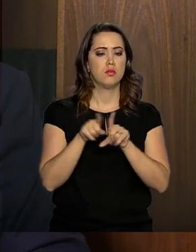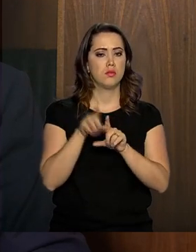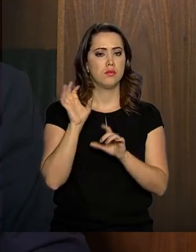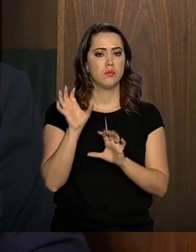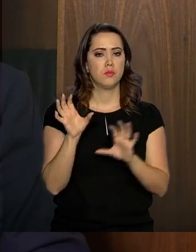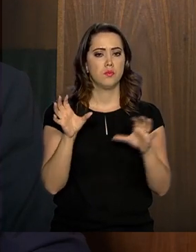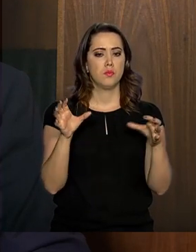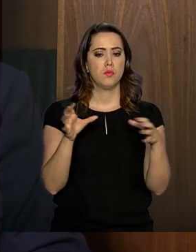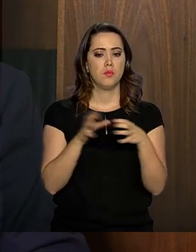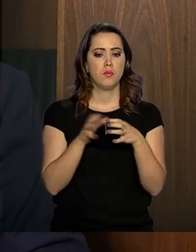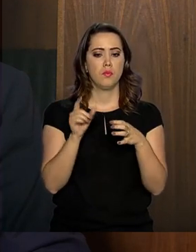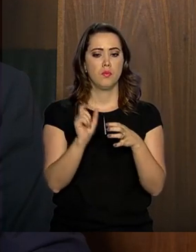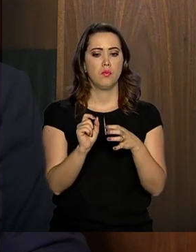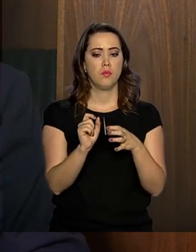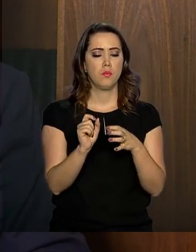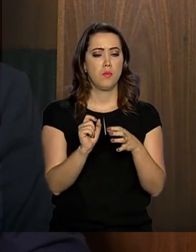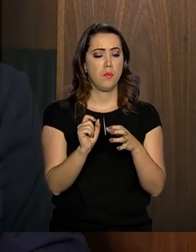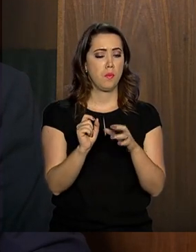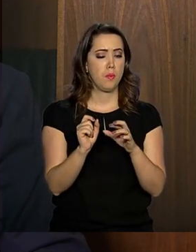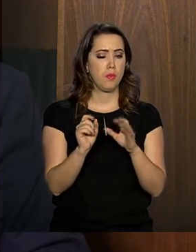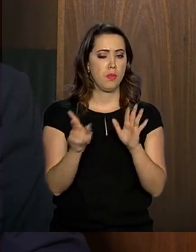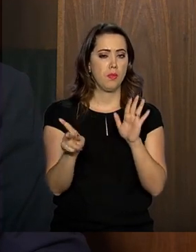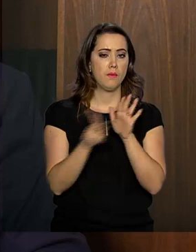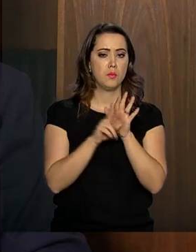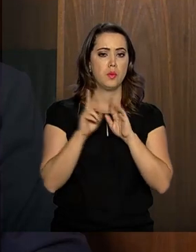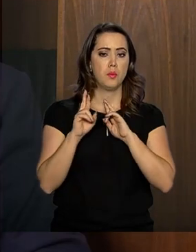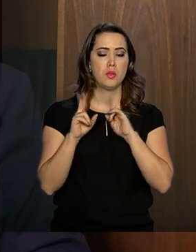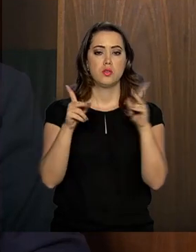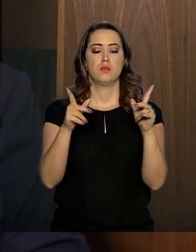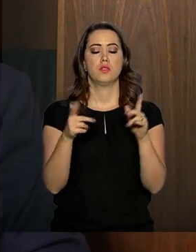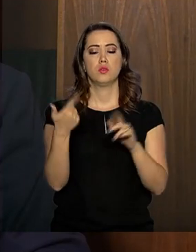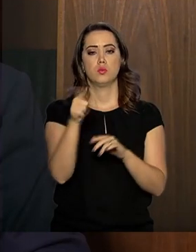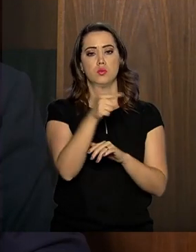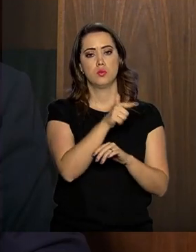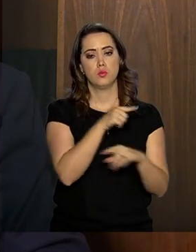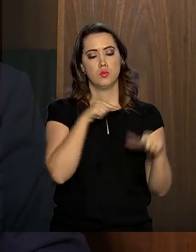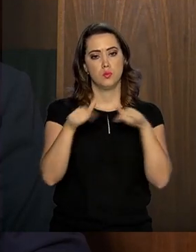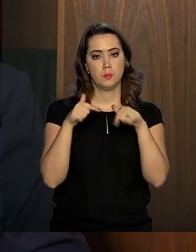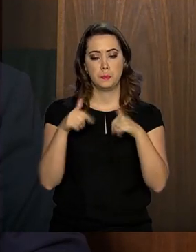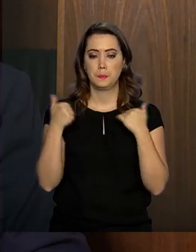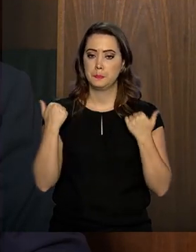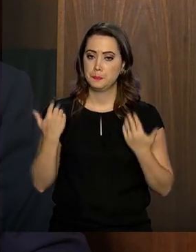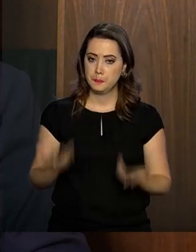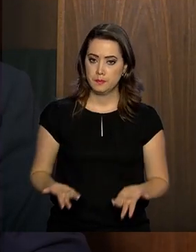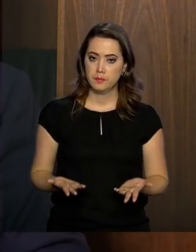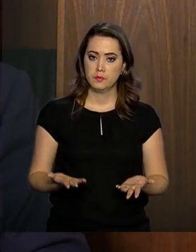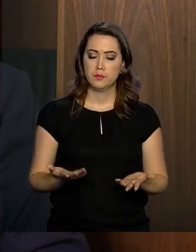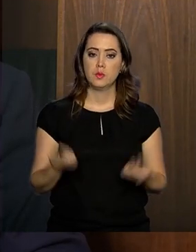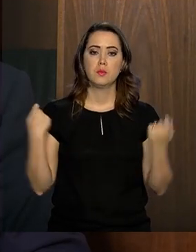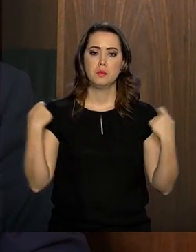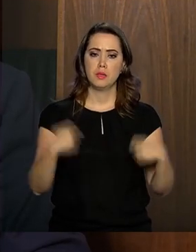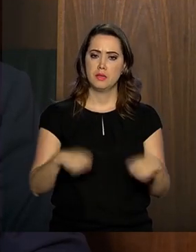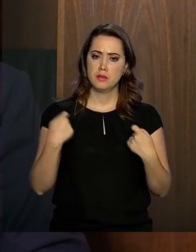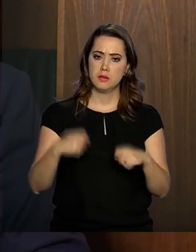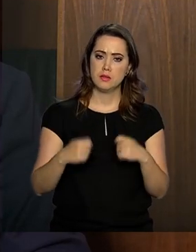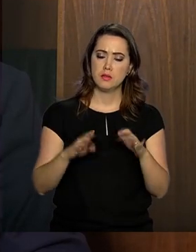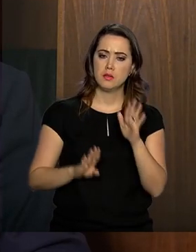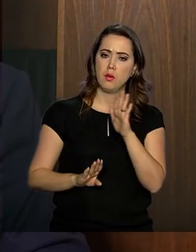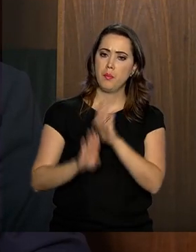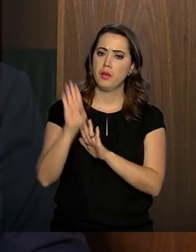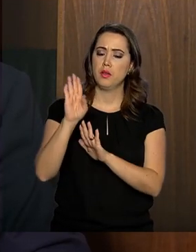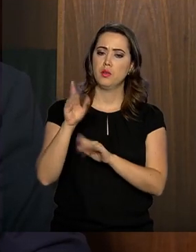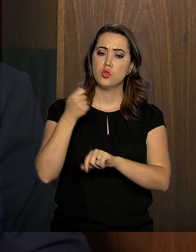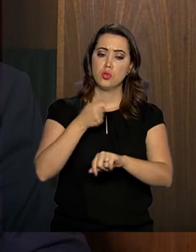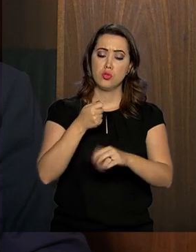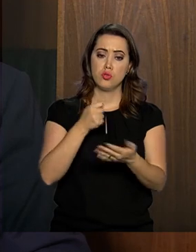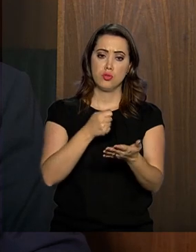características diferentes dos demais trabalhadores. Então, eles deverão ter um aumento de tempo de